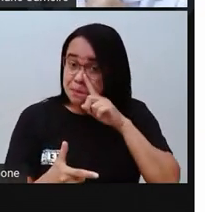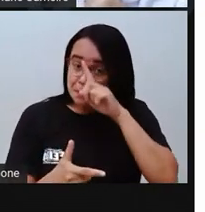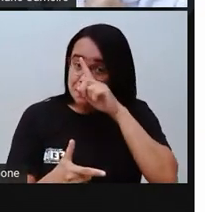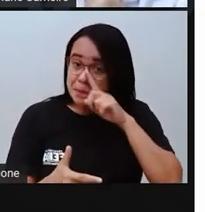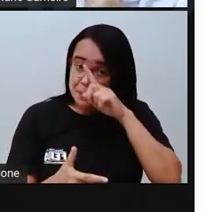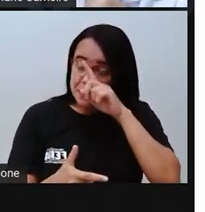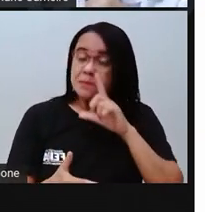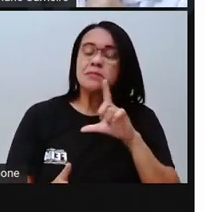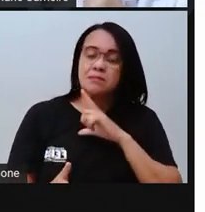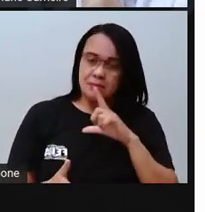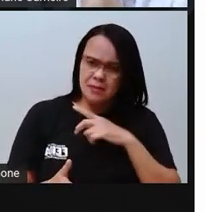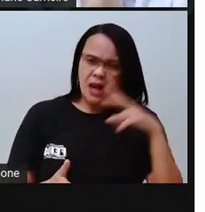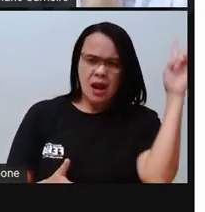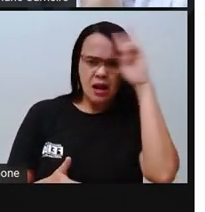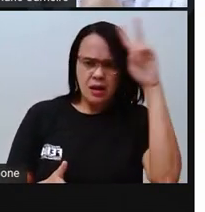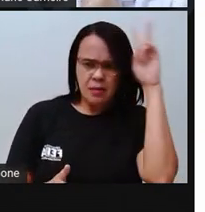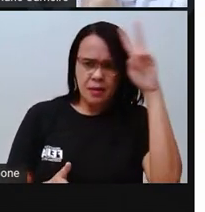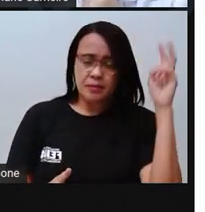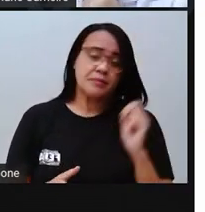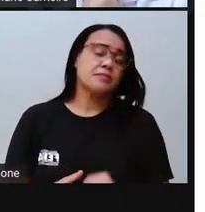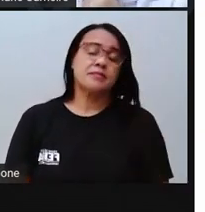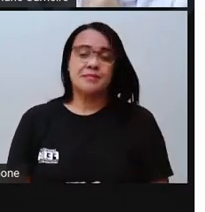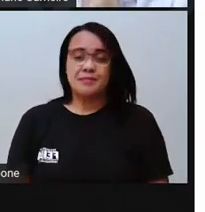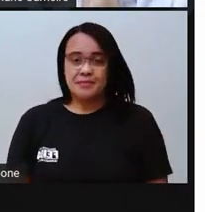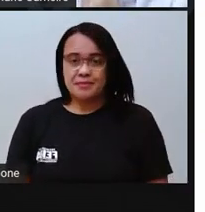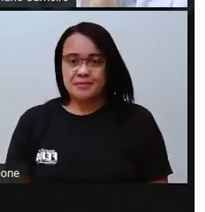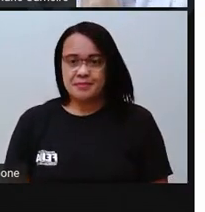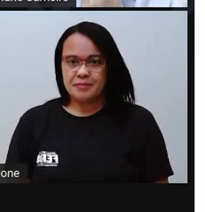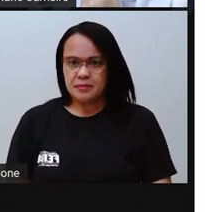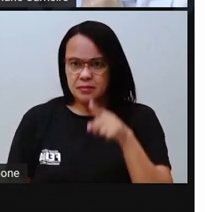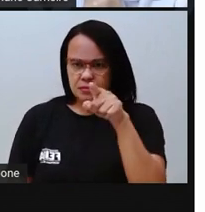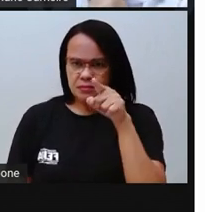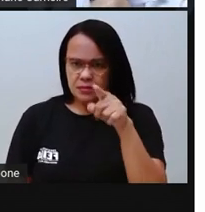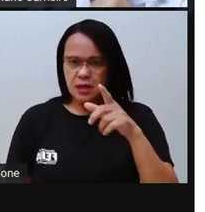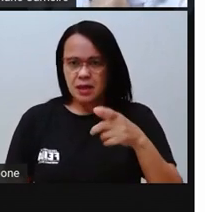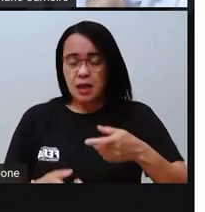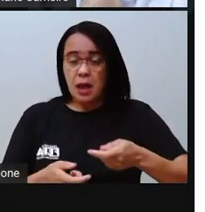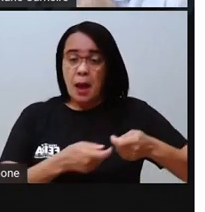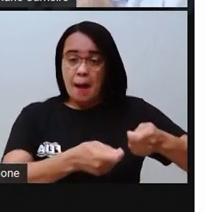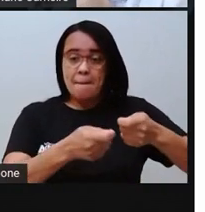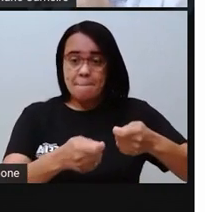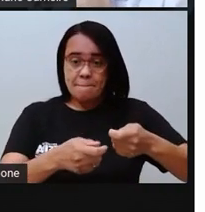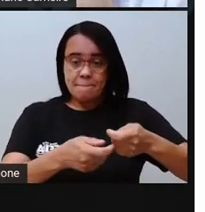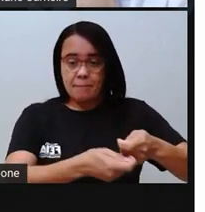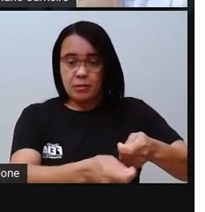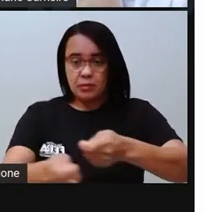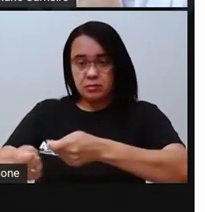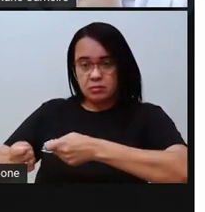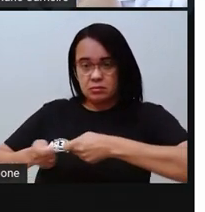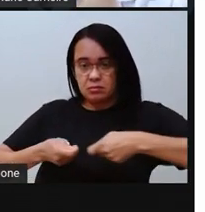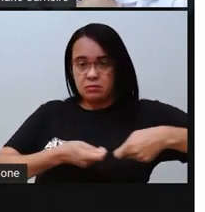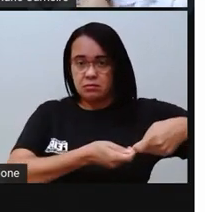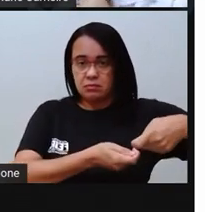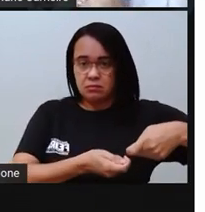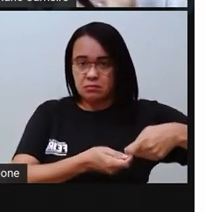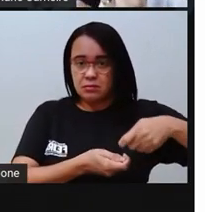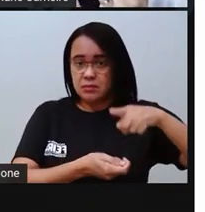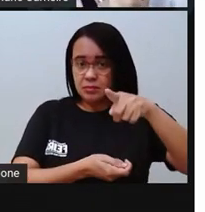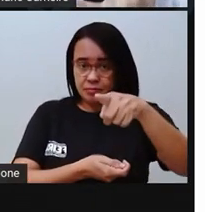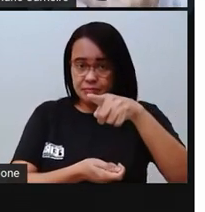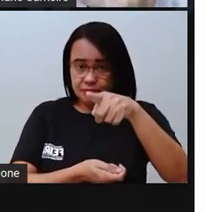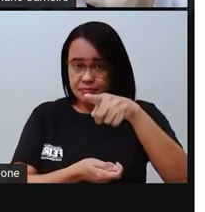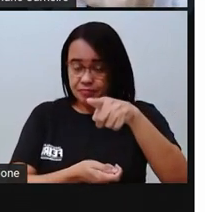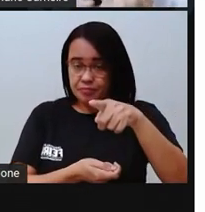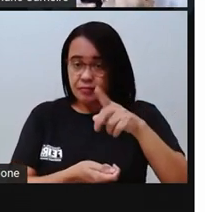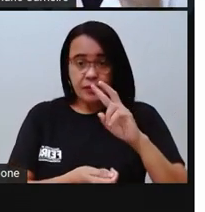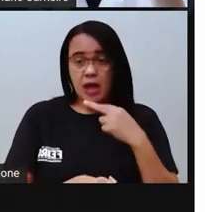que a Pro mostrou pra vocês a forma errada, ó, de colocar panela no fogão. Então, a panela do fogão não pode